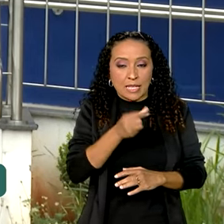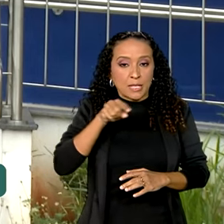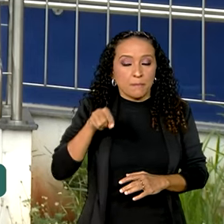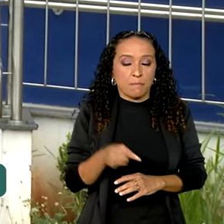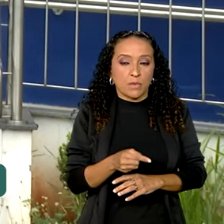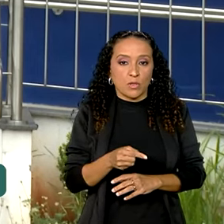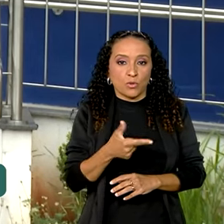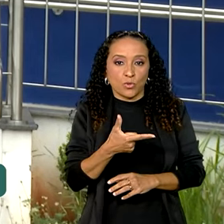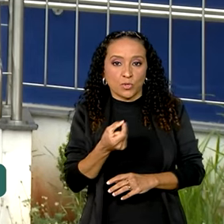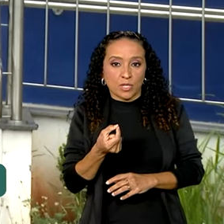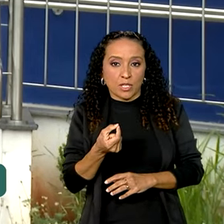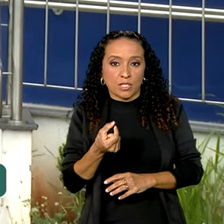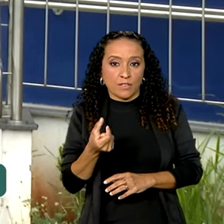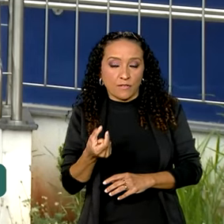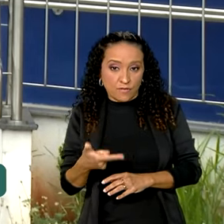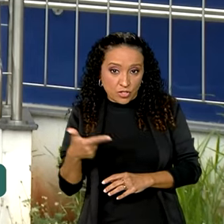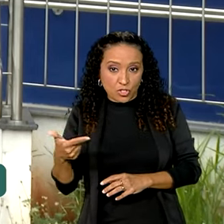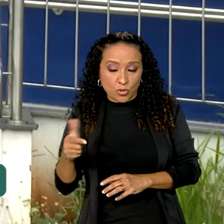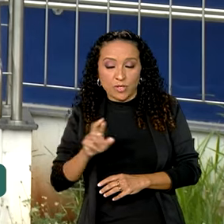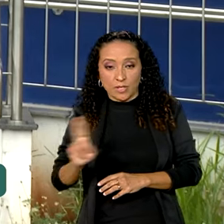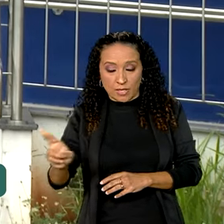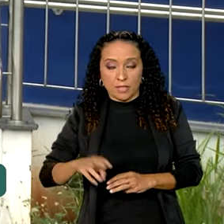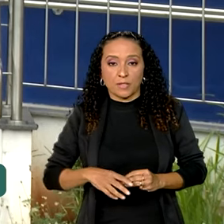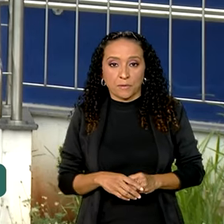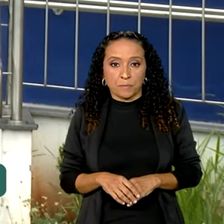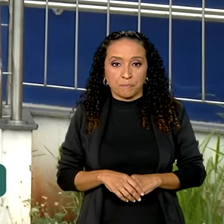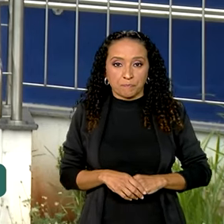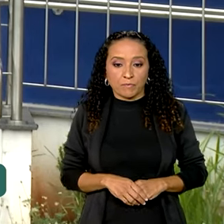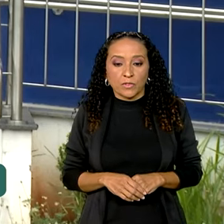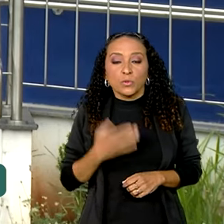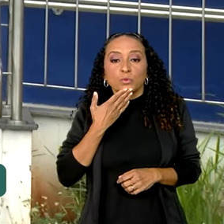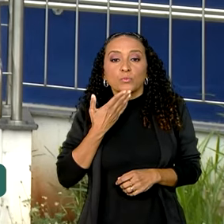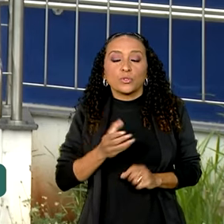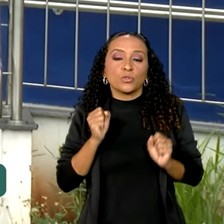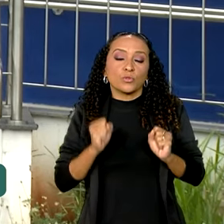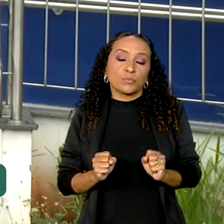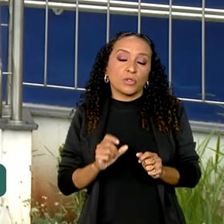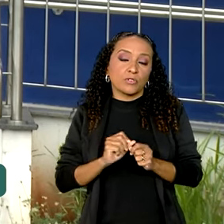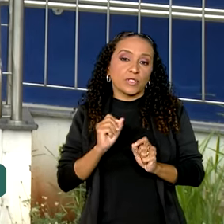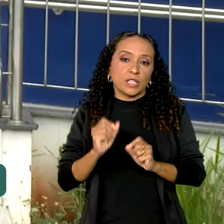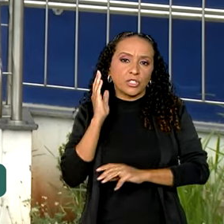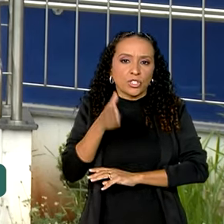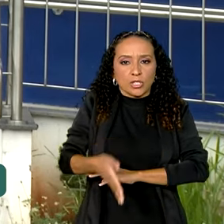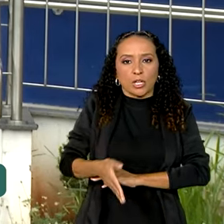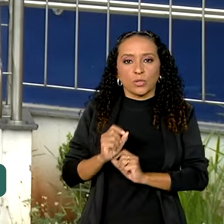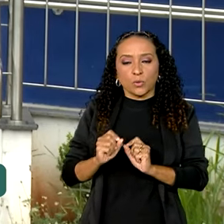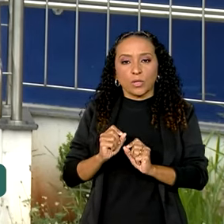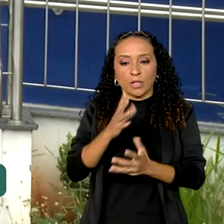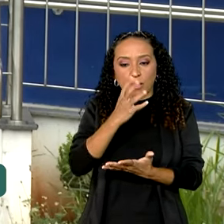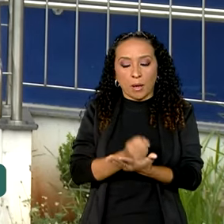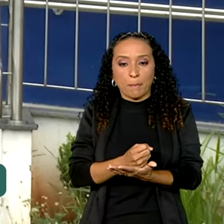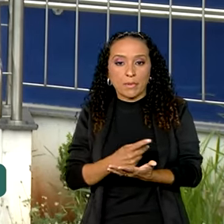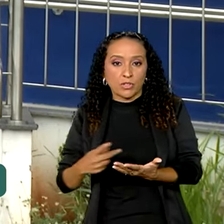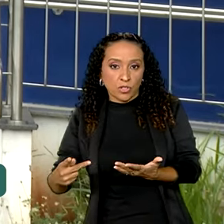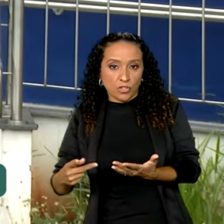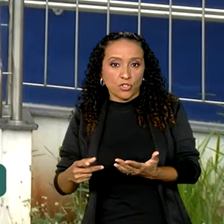.222. A solicitação pode ser feita diretamente pelo aplicativo do FGTS,